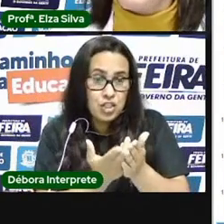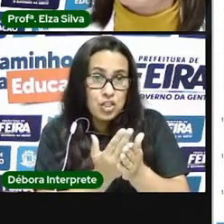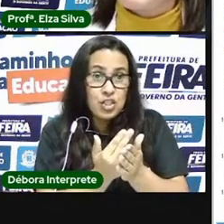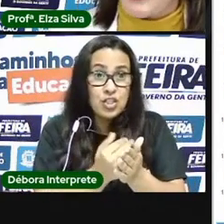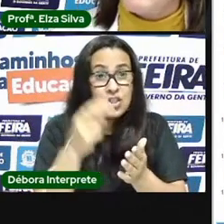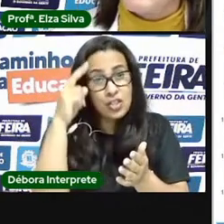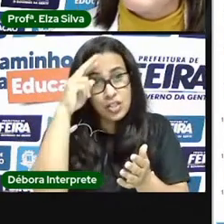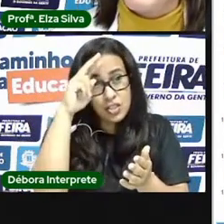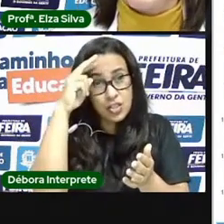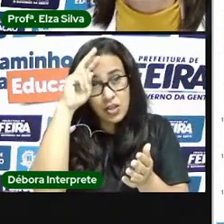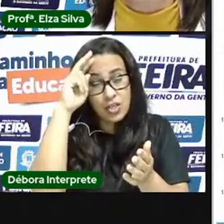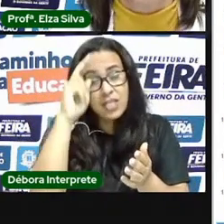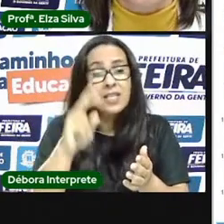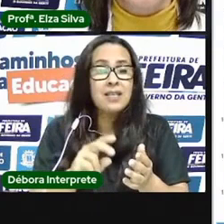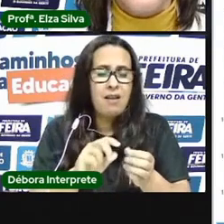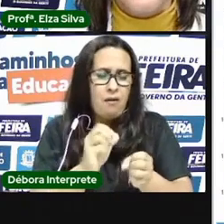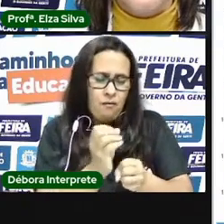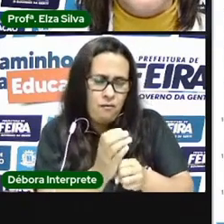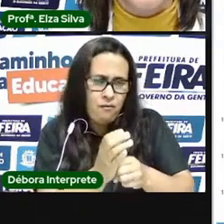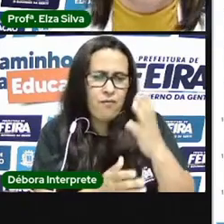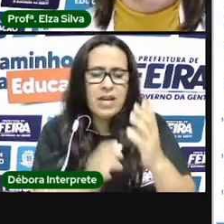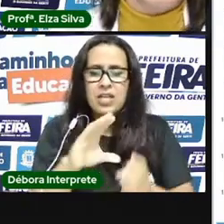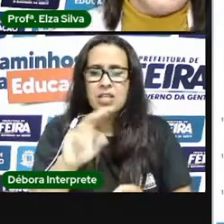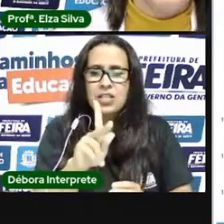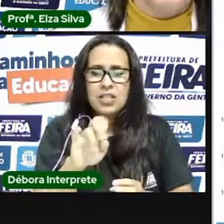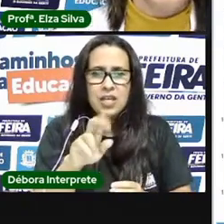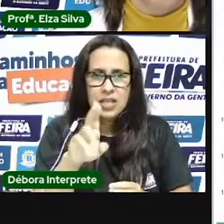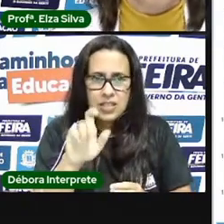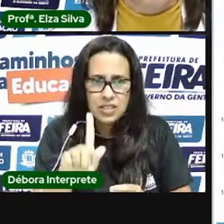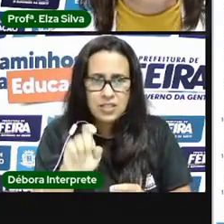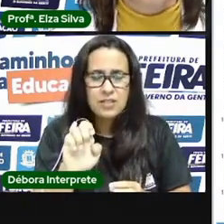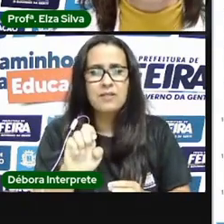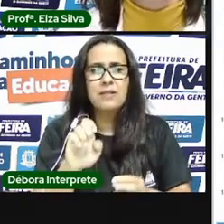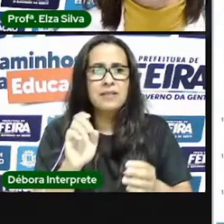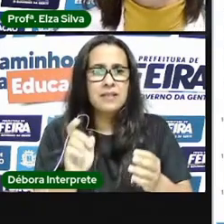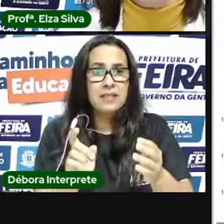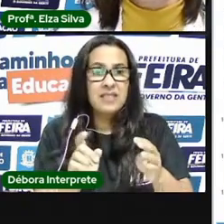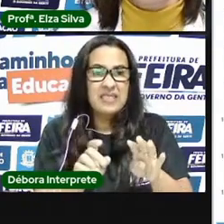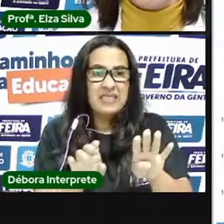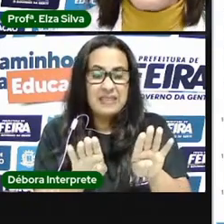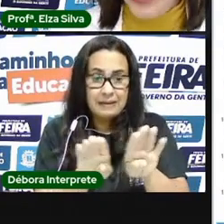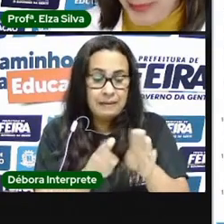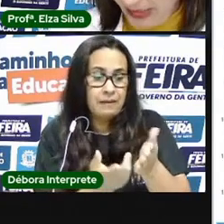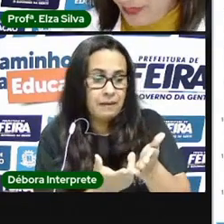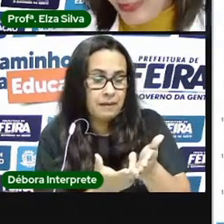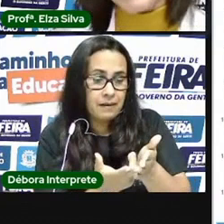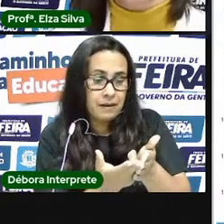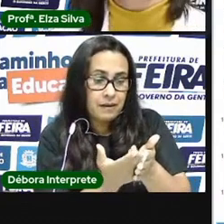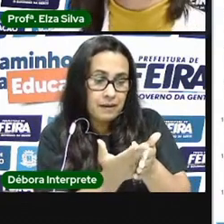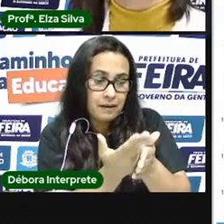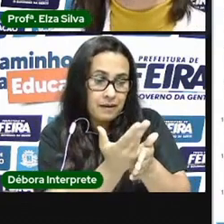as charges as fotografias os gráficos e as histórias em quadrinhos também